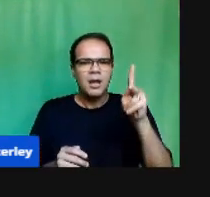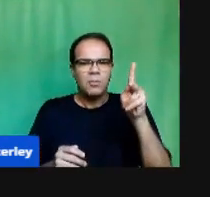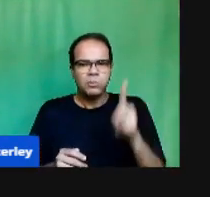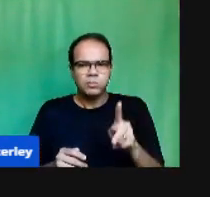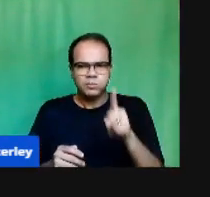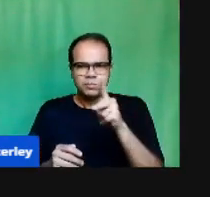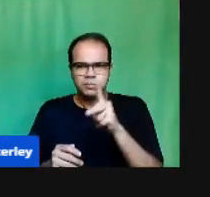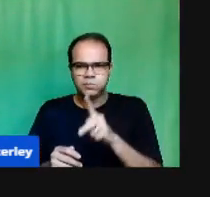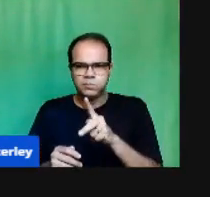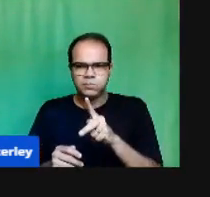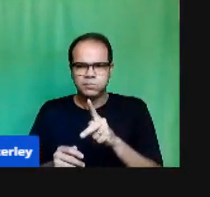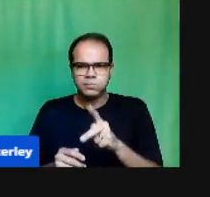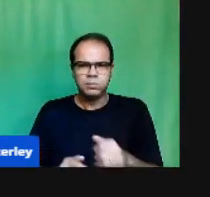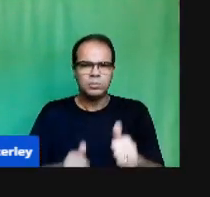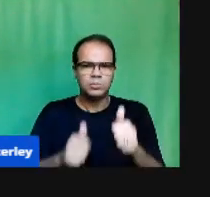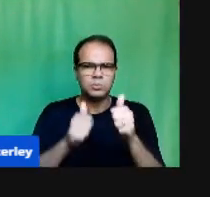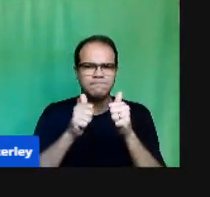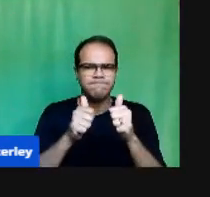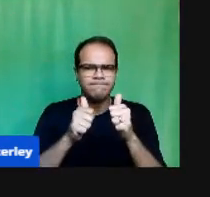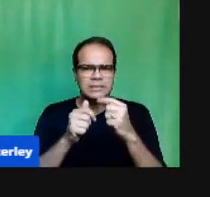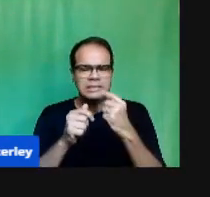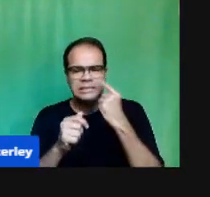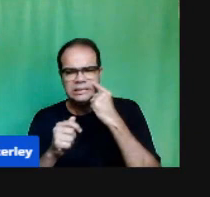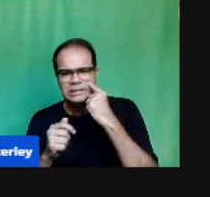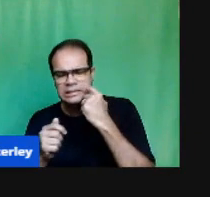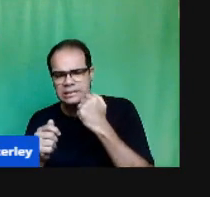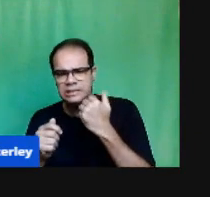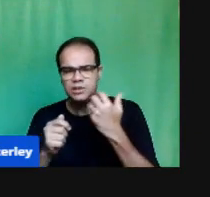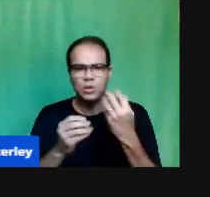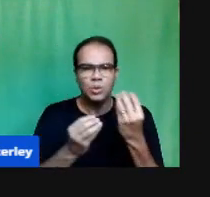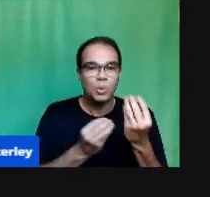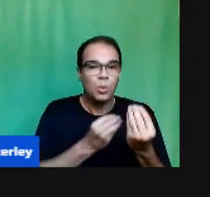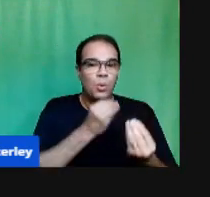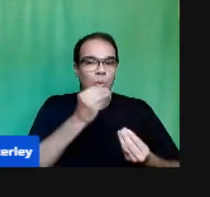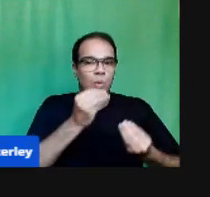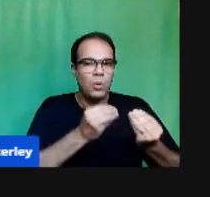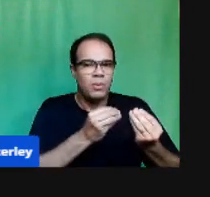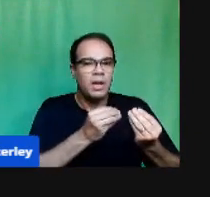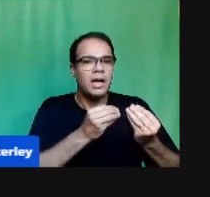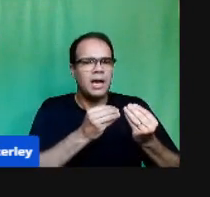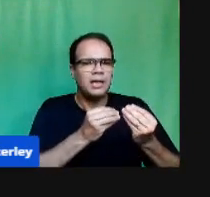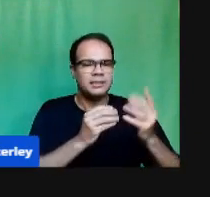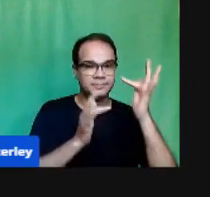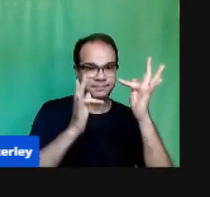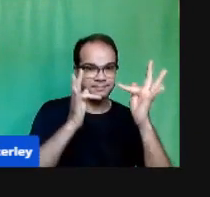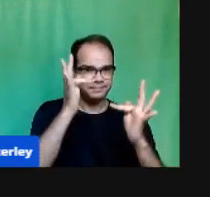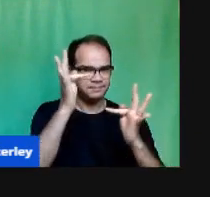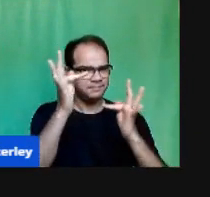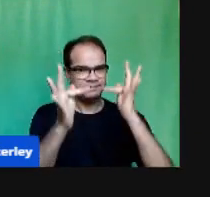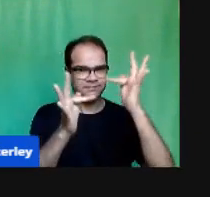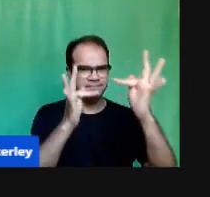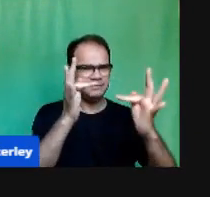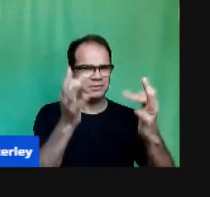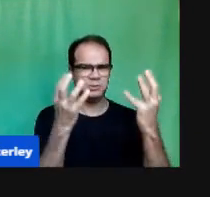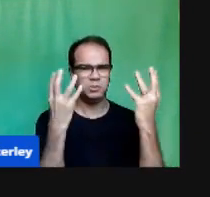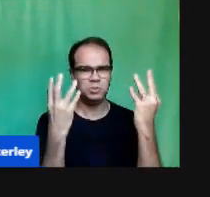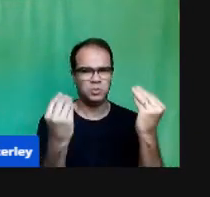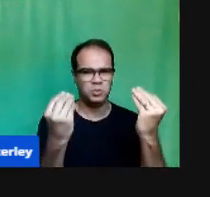Sua forma Mais adequada De integrar As várias Tecnologias E os muitos Procedimentos